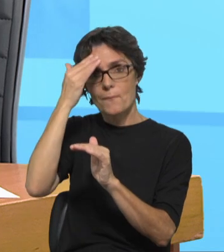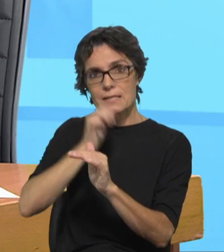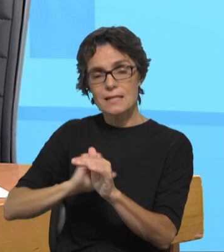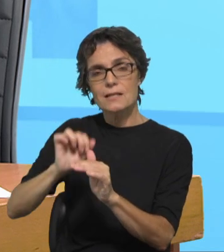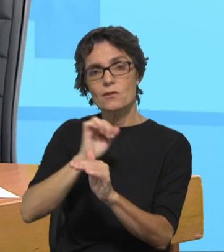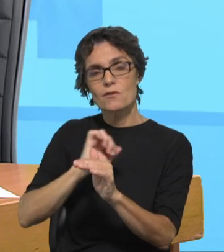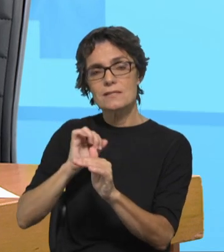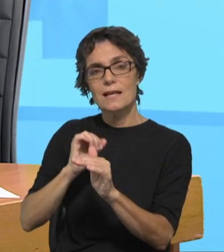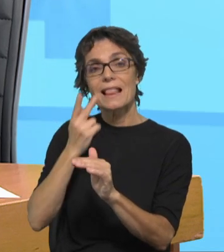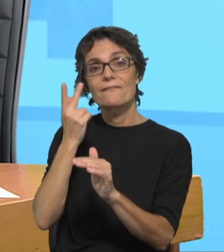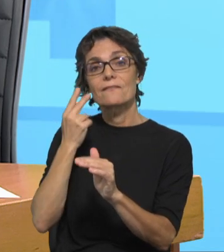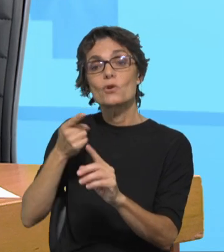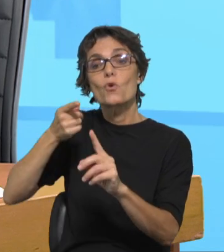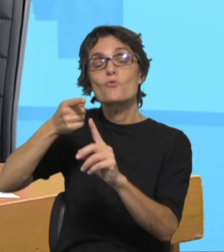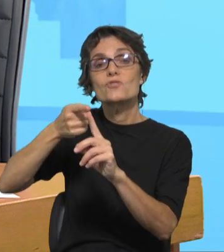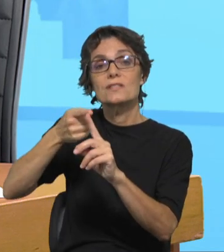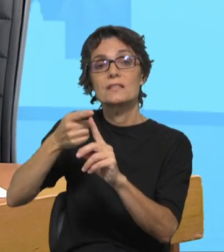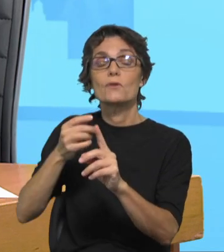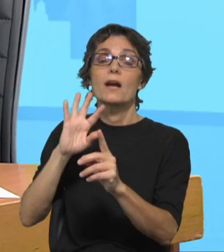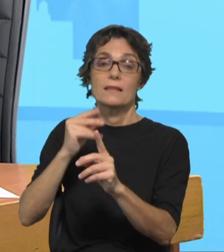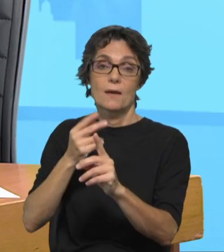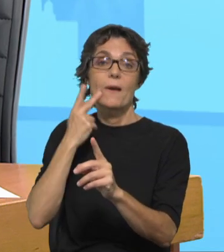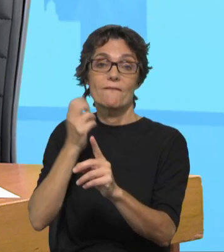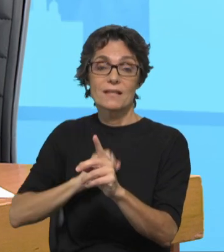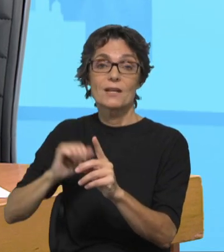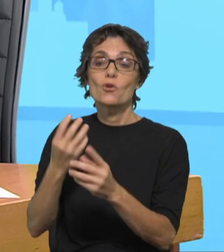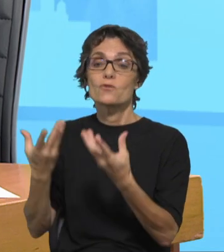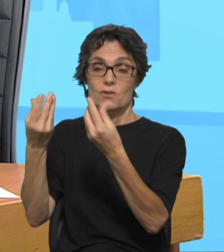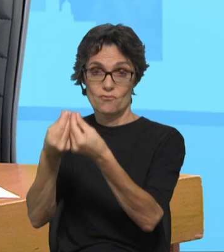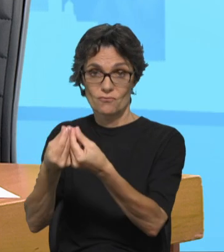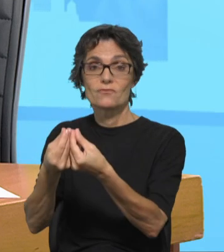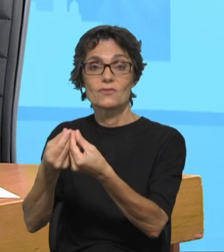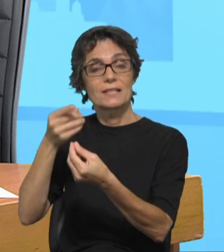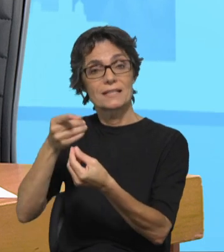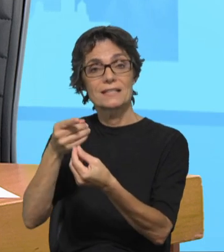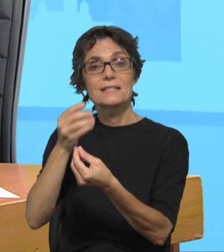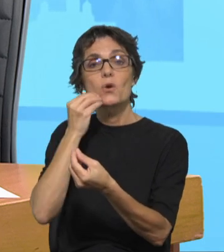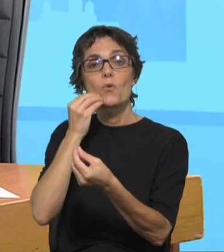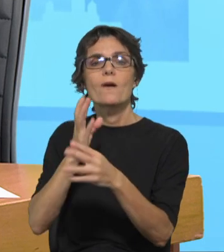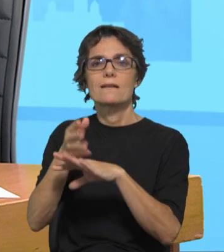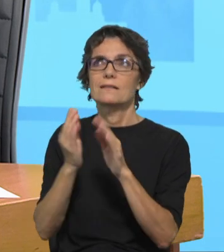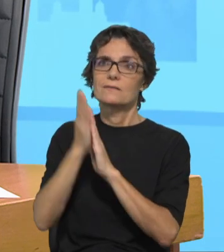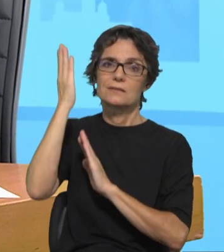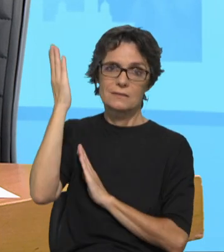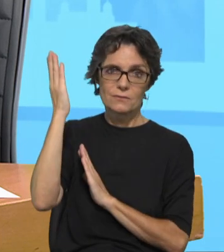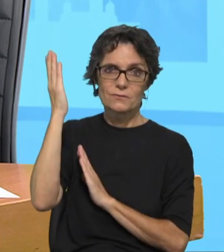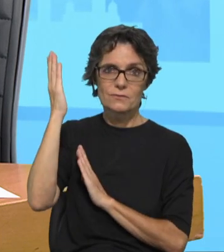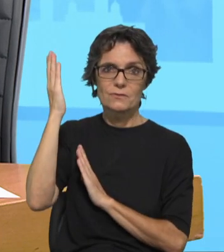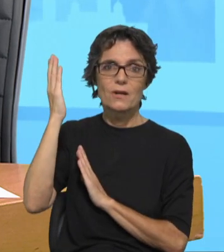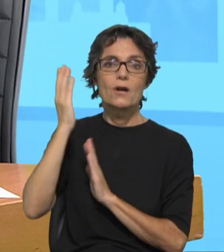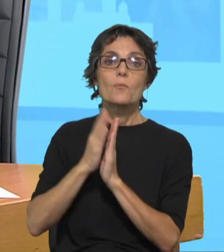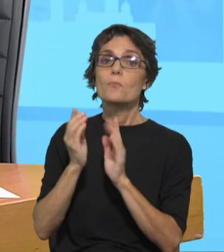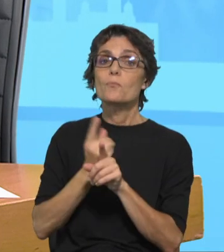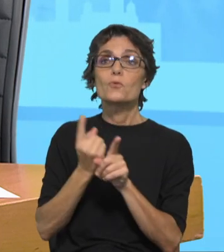para e viver com, é o próprio Deus que dá sentido, porque nós sabemos que, no fundo,